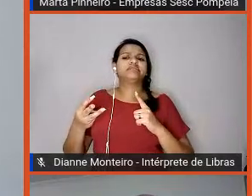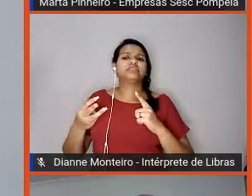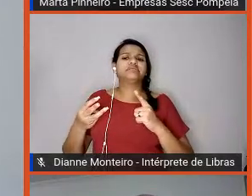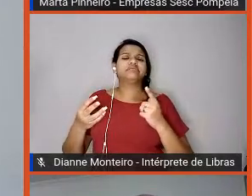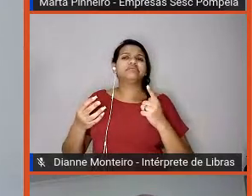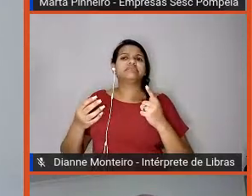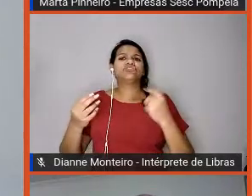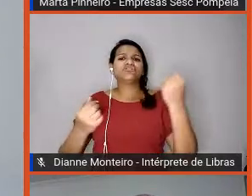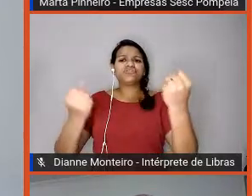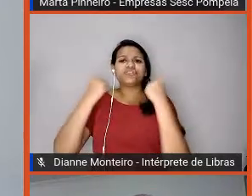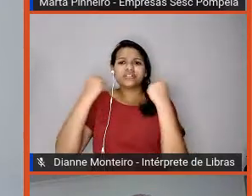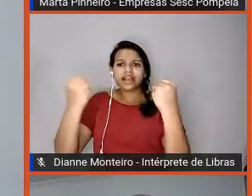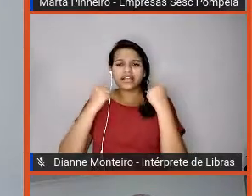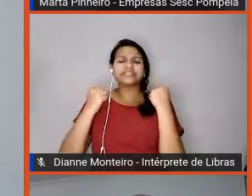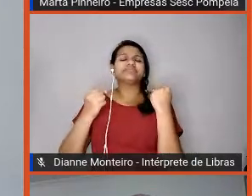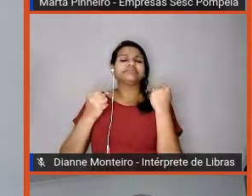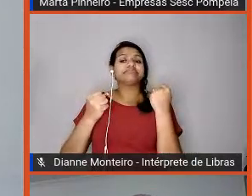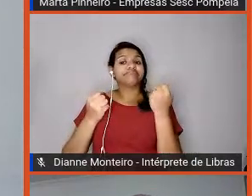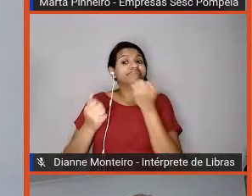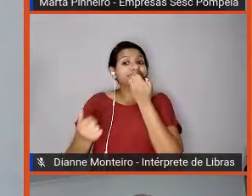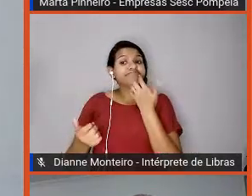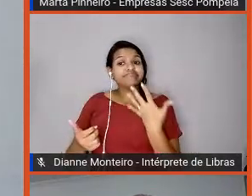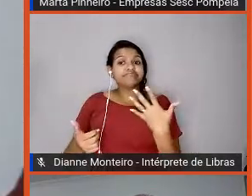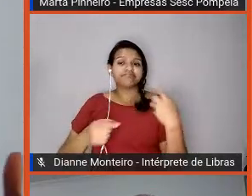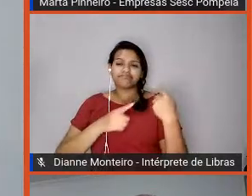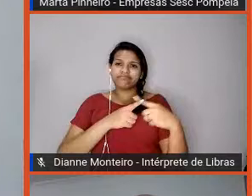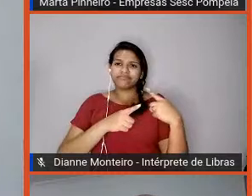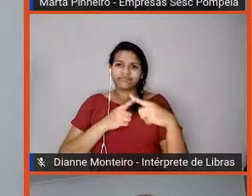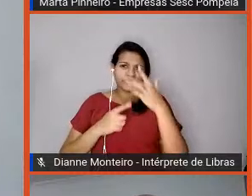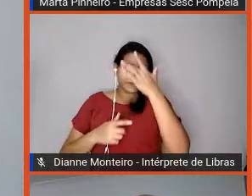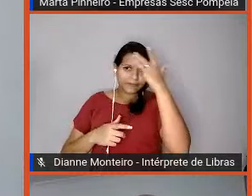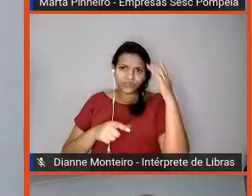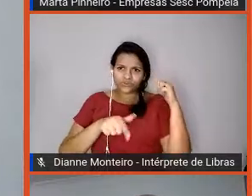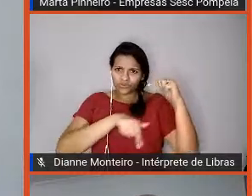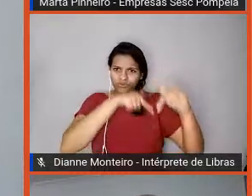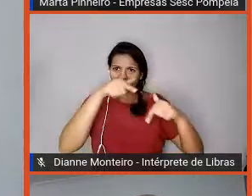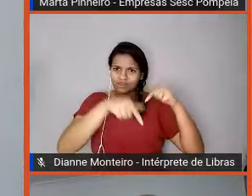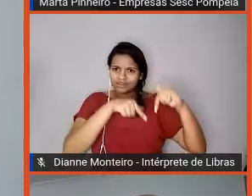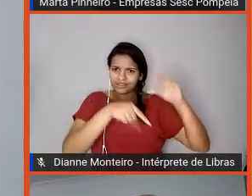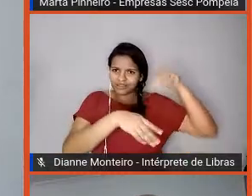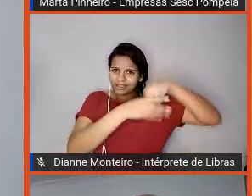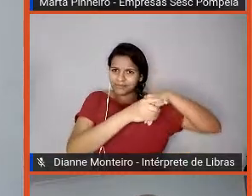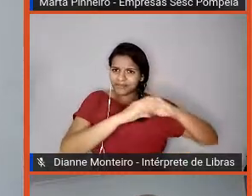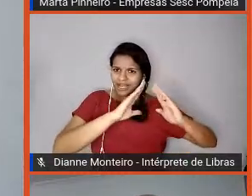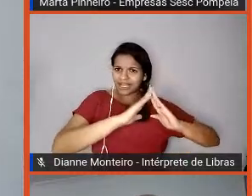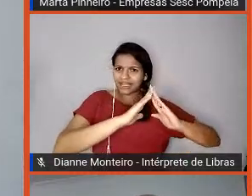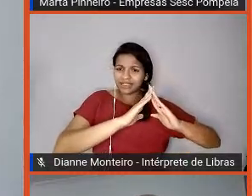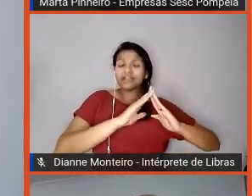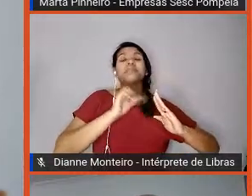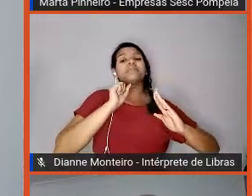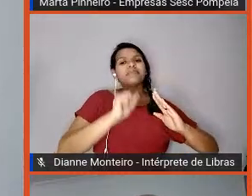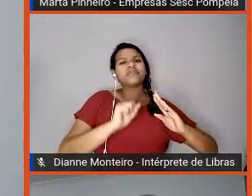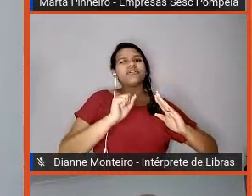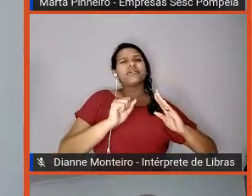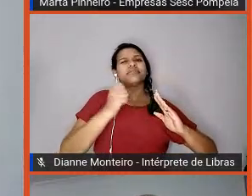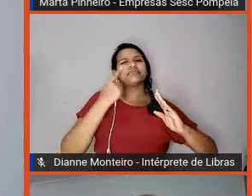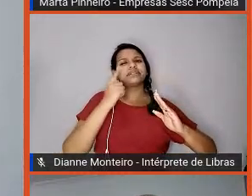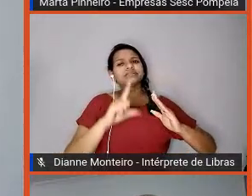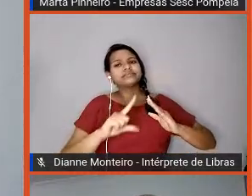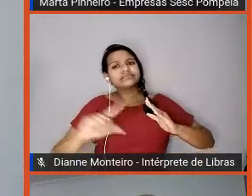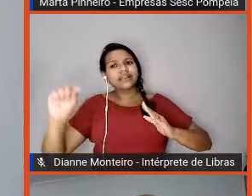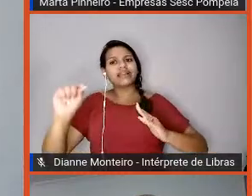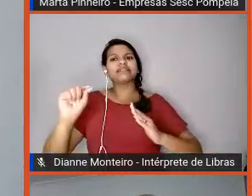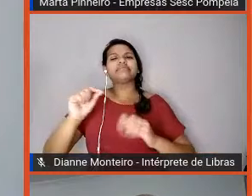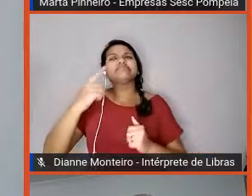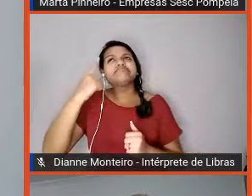office consiga sair um pouco de casa e fazer uma atividade para o corpo, é bom para a cabeça, isso foi, se